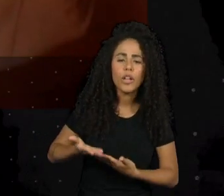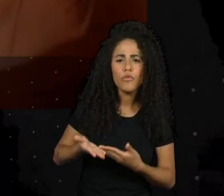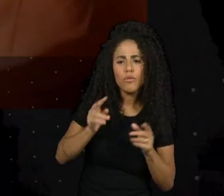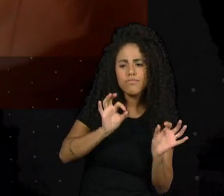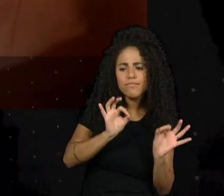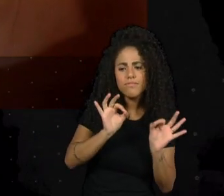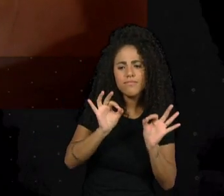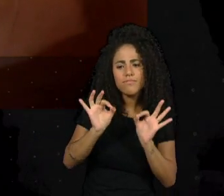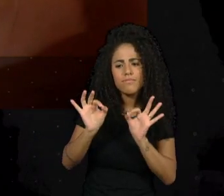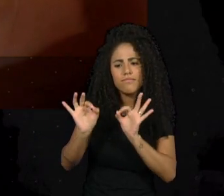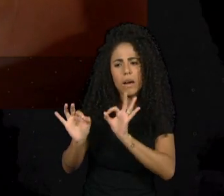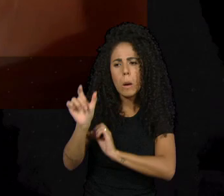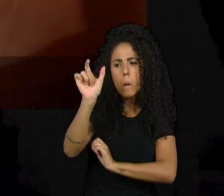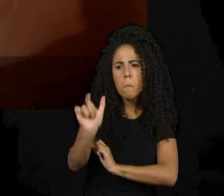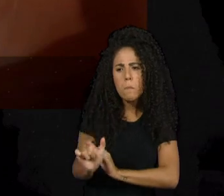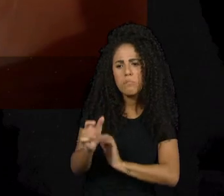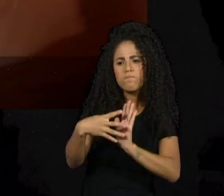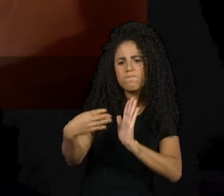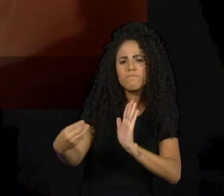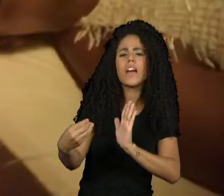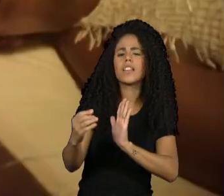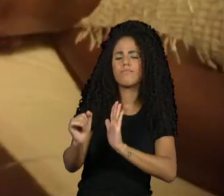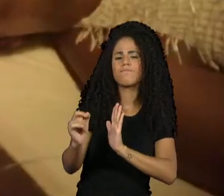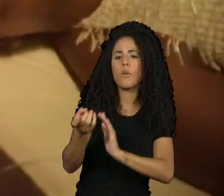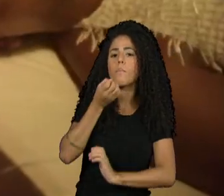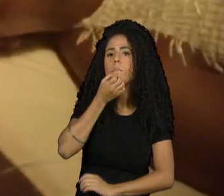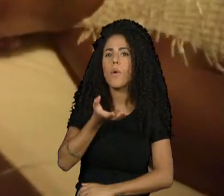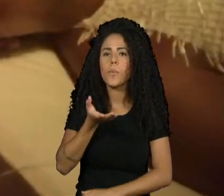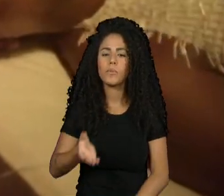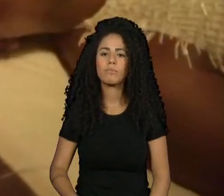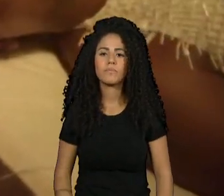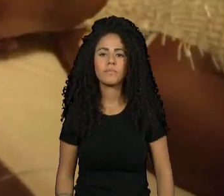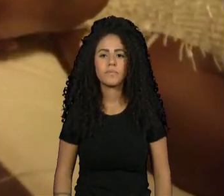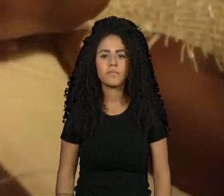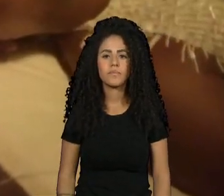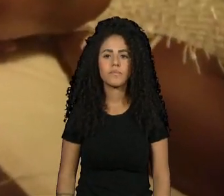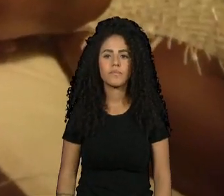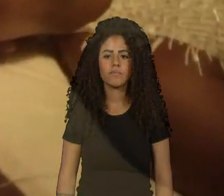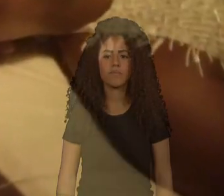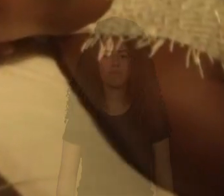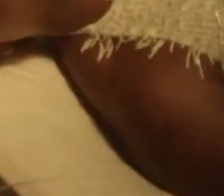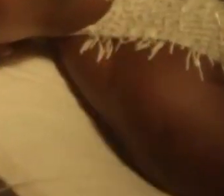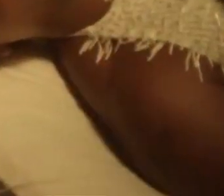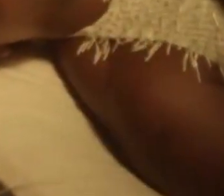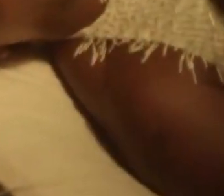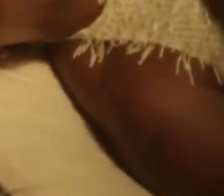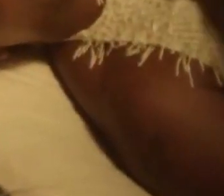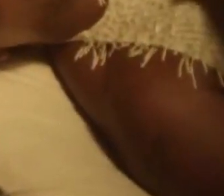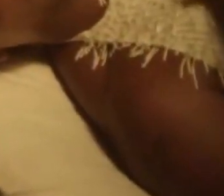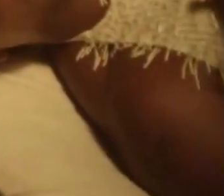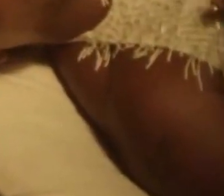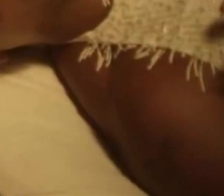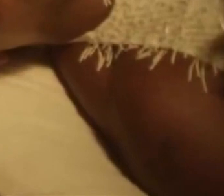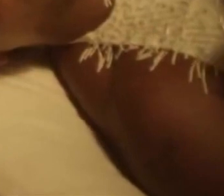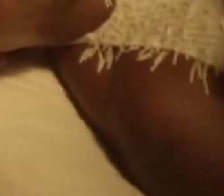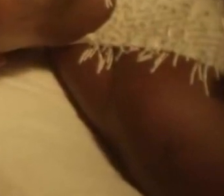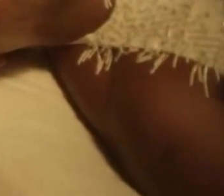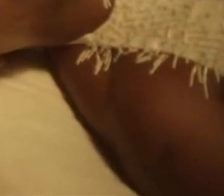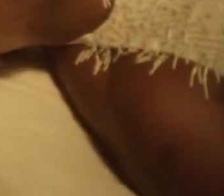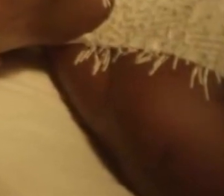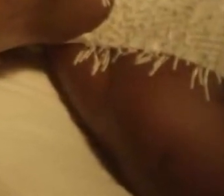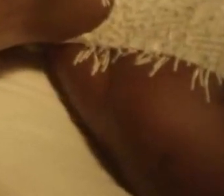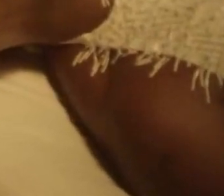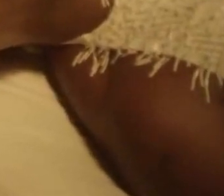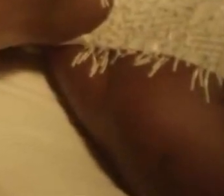exemplo que a gente tem hoje, principalmente na música. Tudo começou com o sol Fizemos a